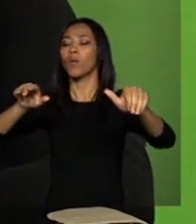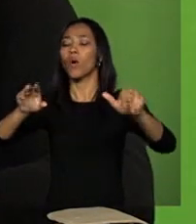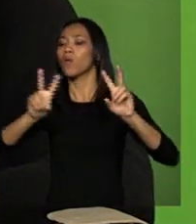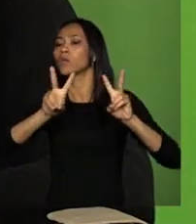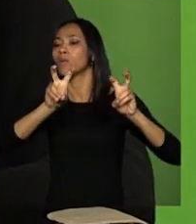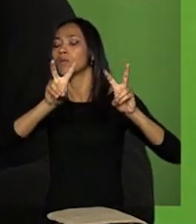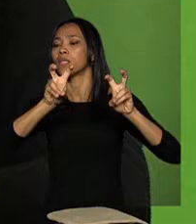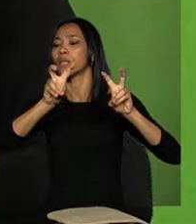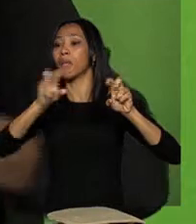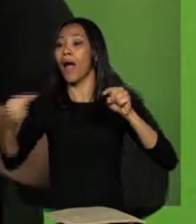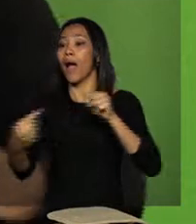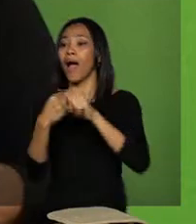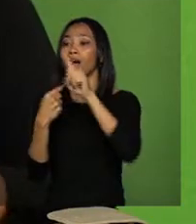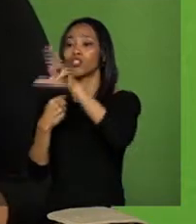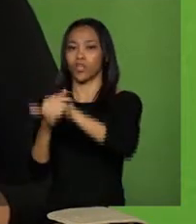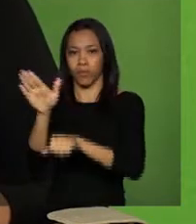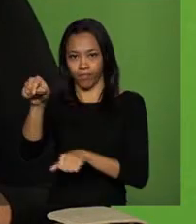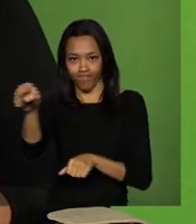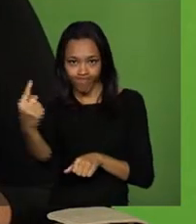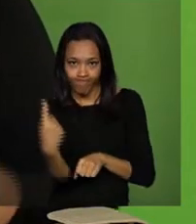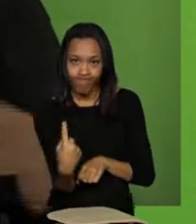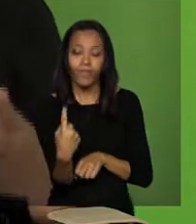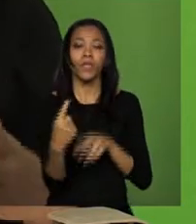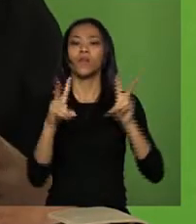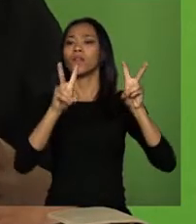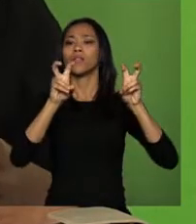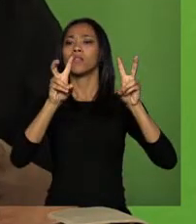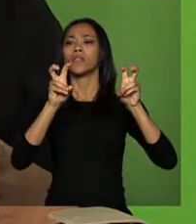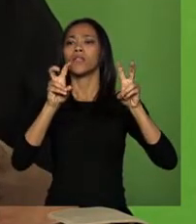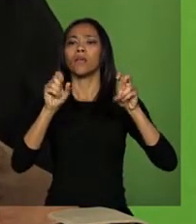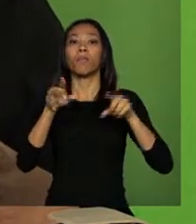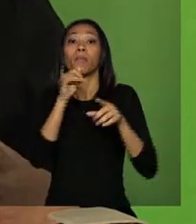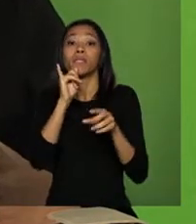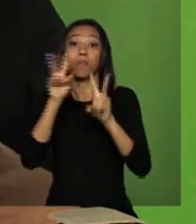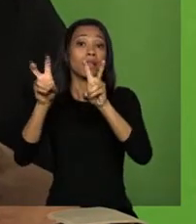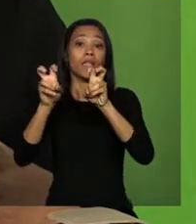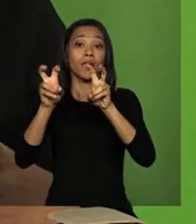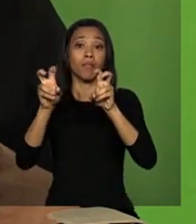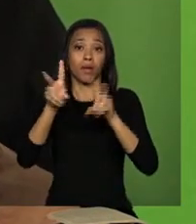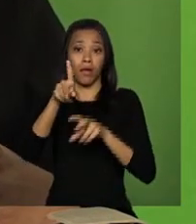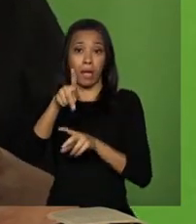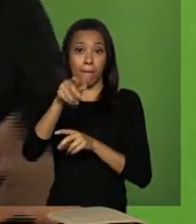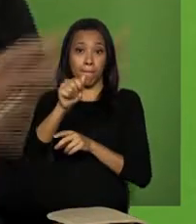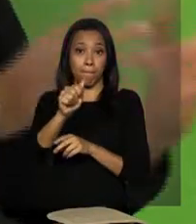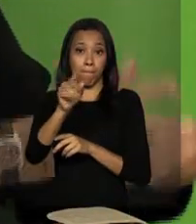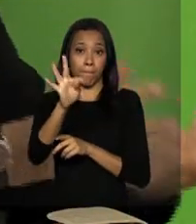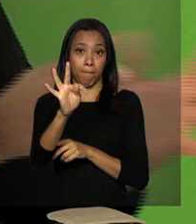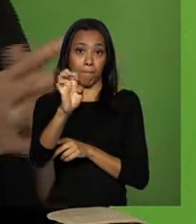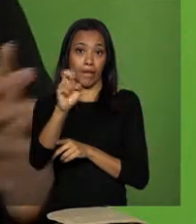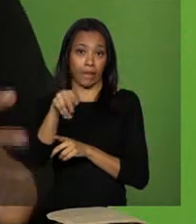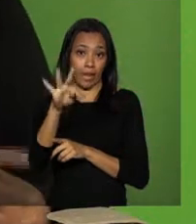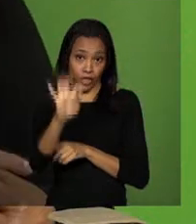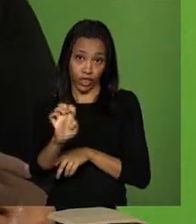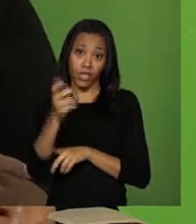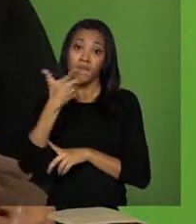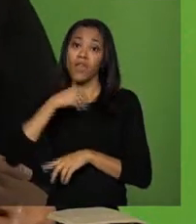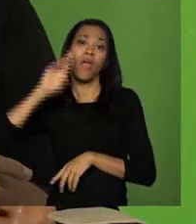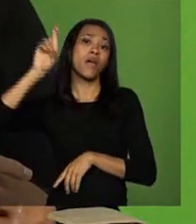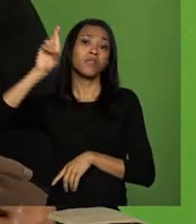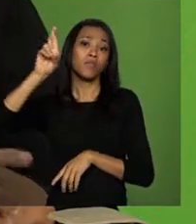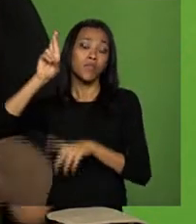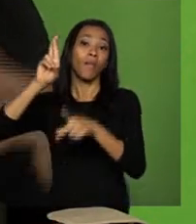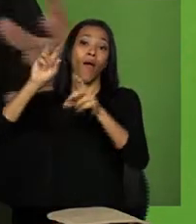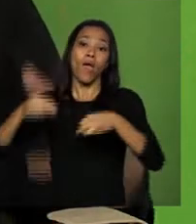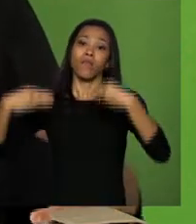tema que vai estar envolvido e como é que se consolida isso. Tema de patentes, por exemplo, tá? Isso é uma coisa dedicada ao Ministério da Indústria e